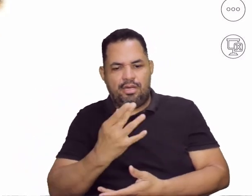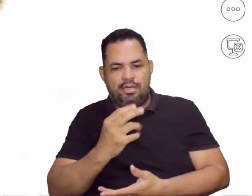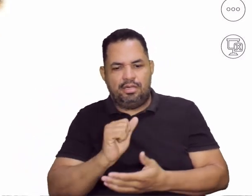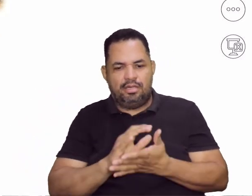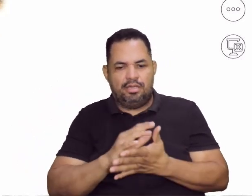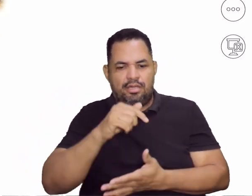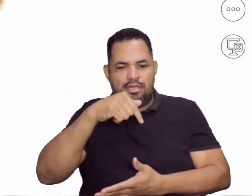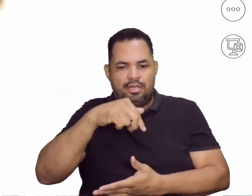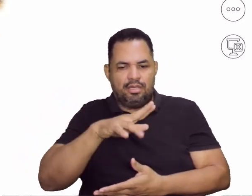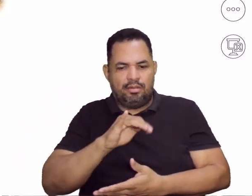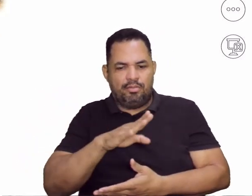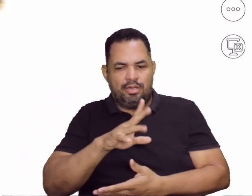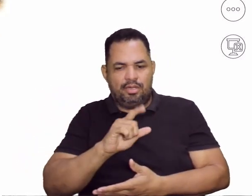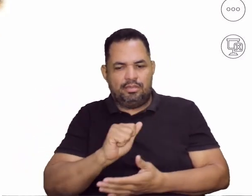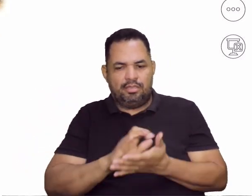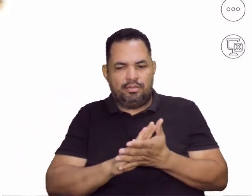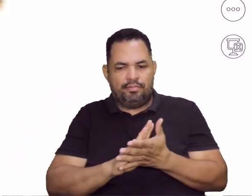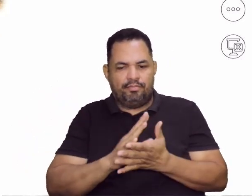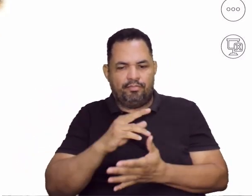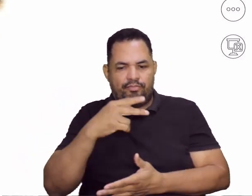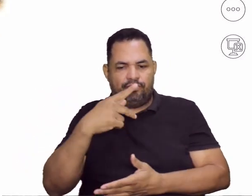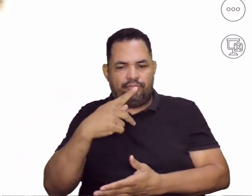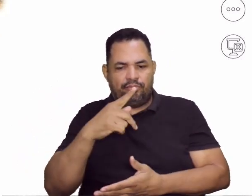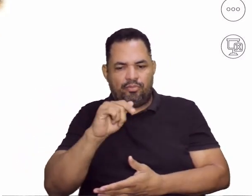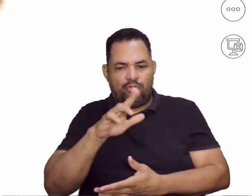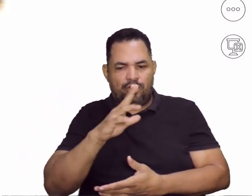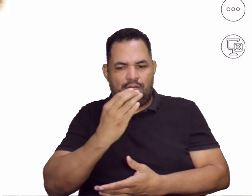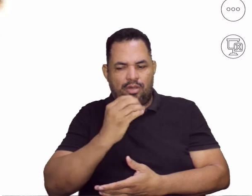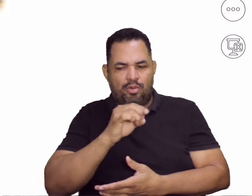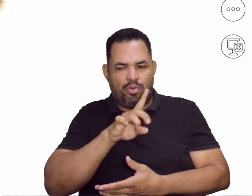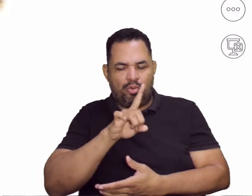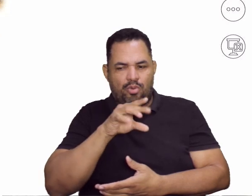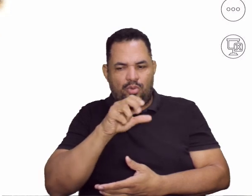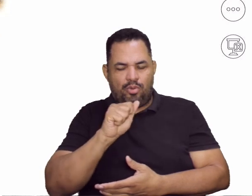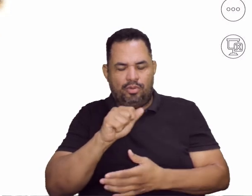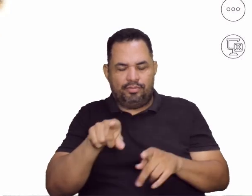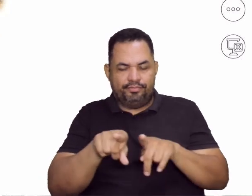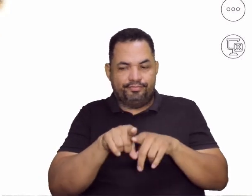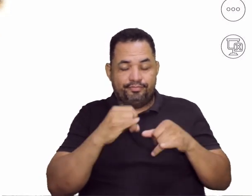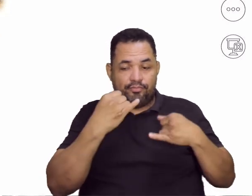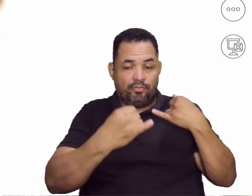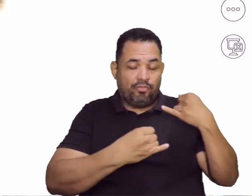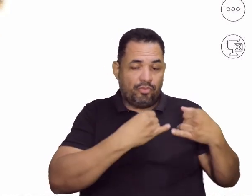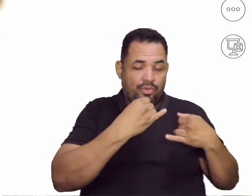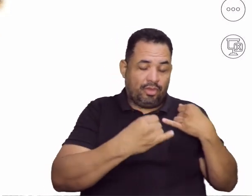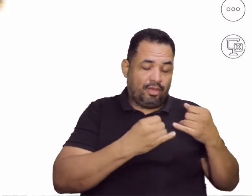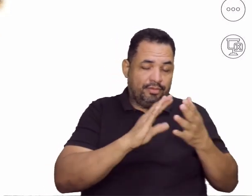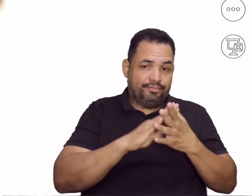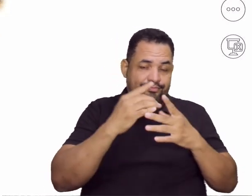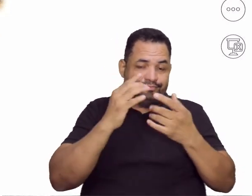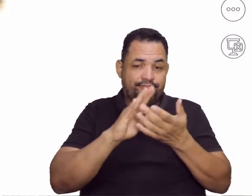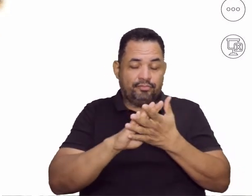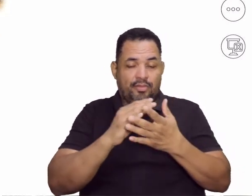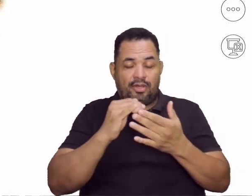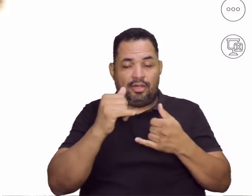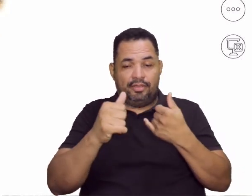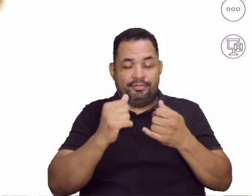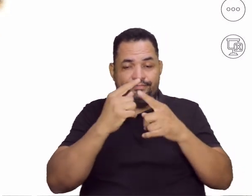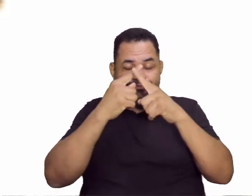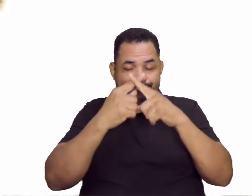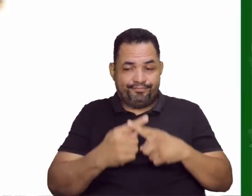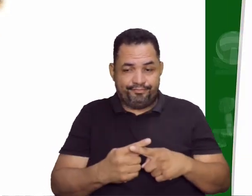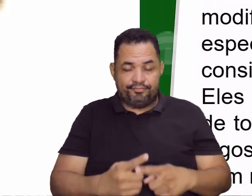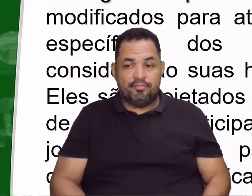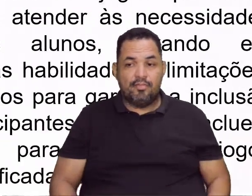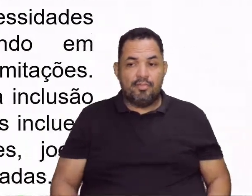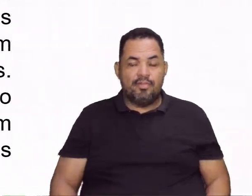queimada, o pula-corda, né? Que a gente ora chama de brincadeira, ora a gente chama de jogo. Muito